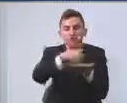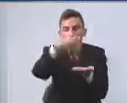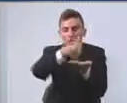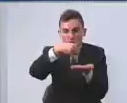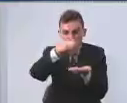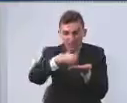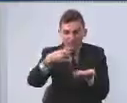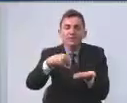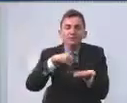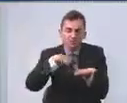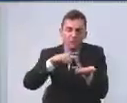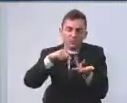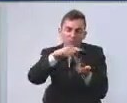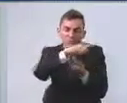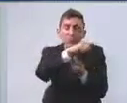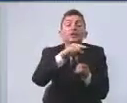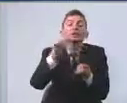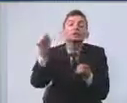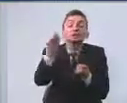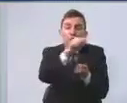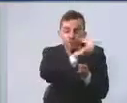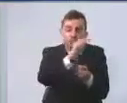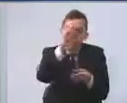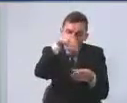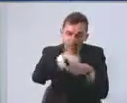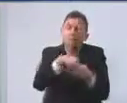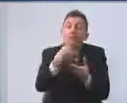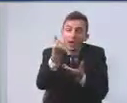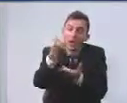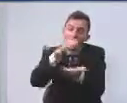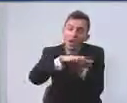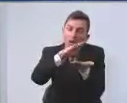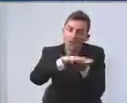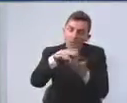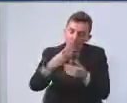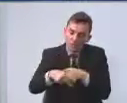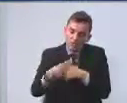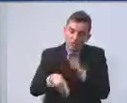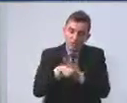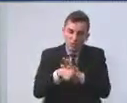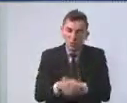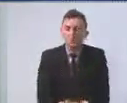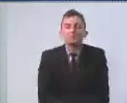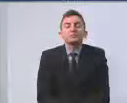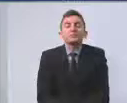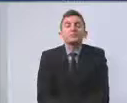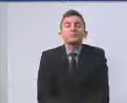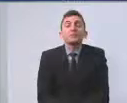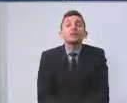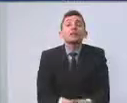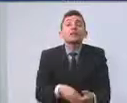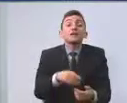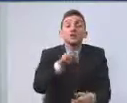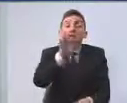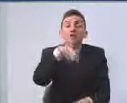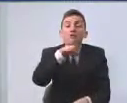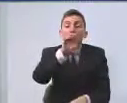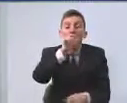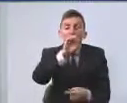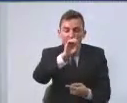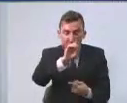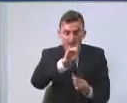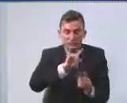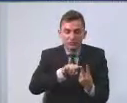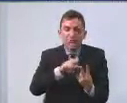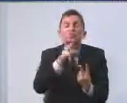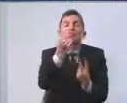estruturas são mantidas com esses recursos, os recursos próprios. Os recursos do FUNCAD e